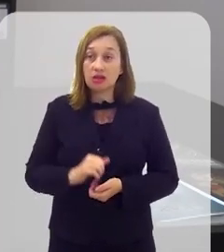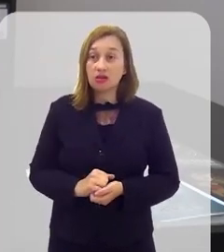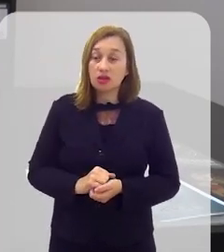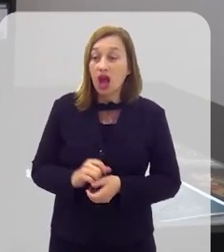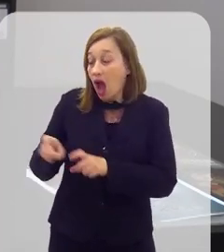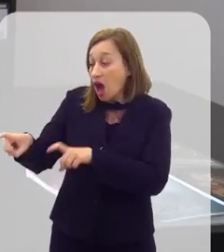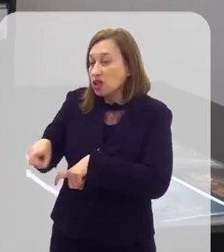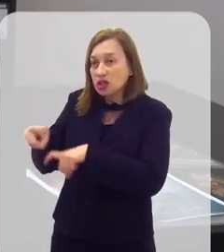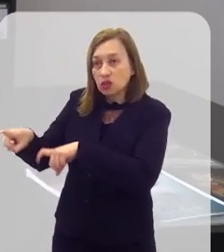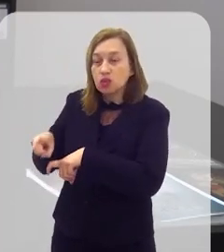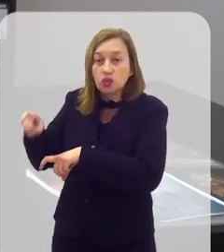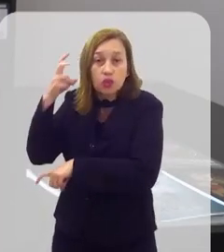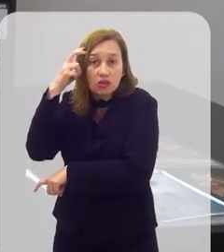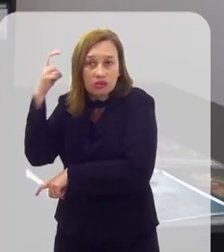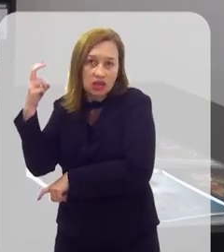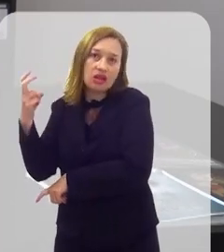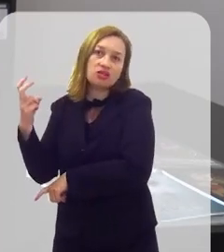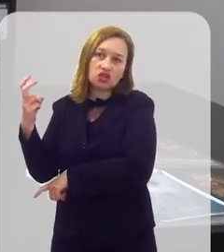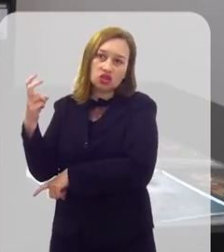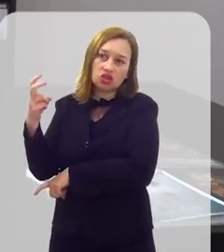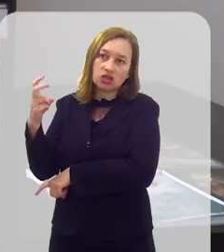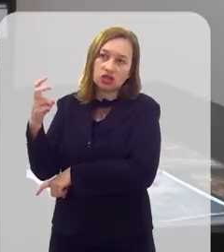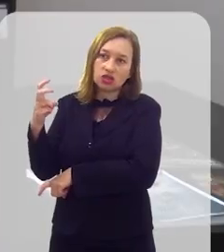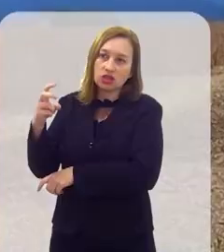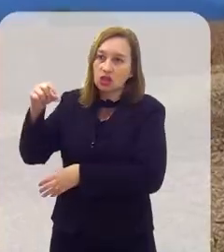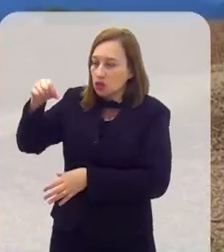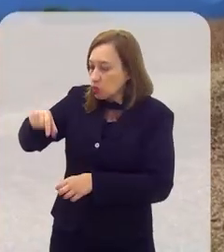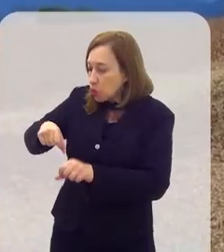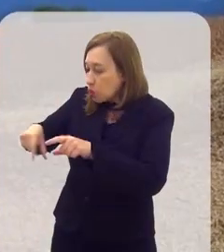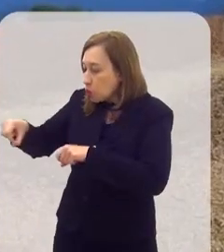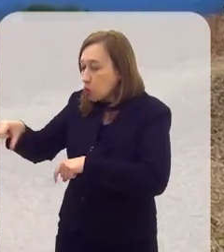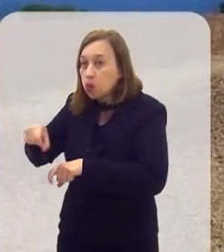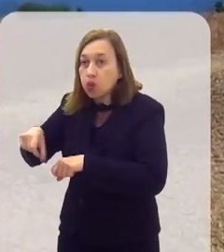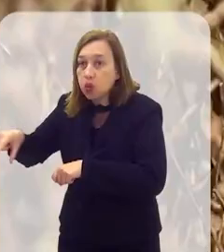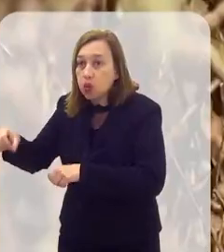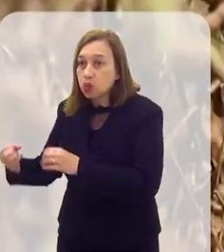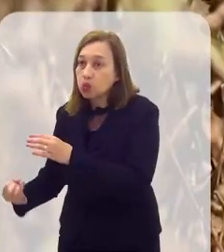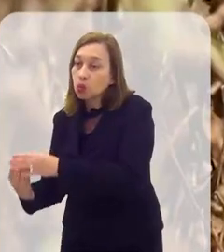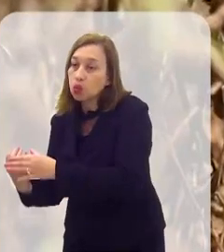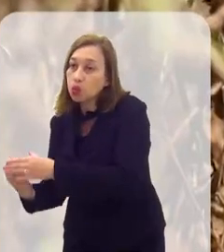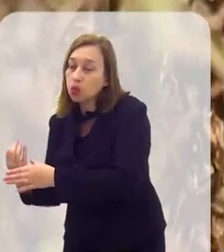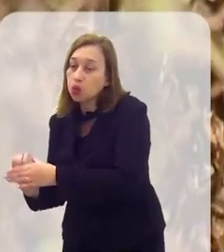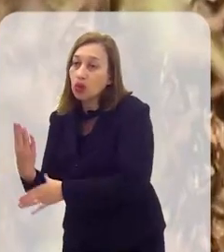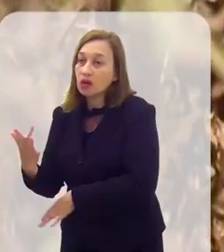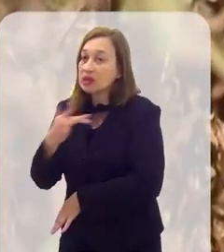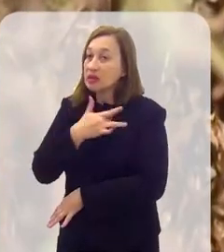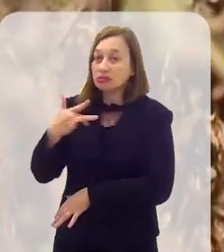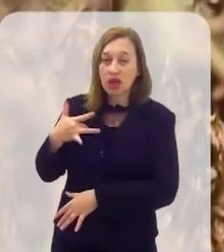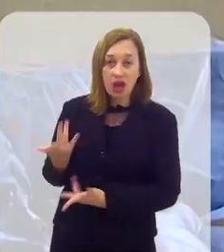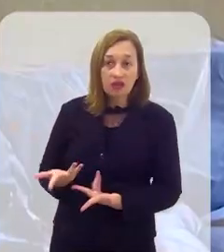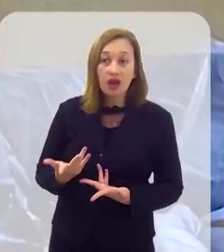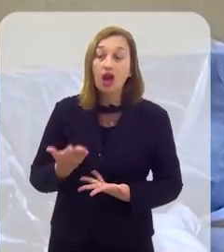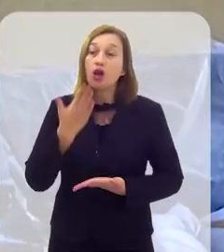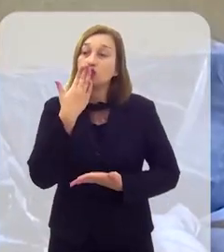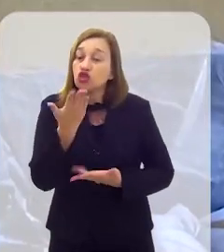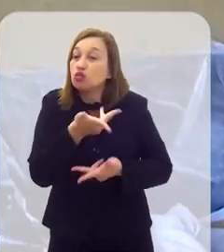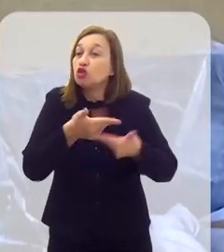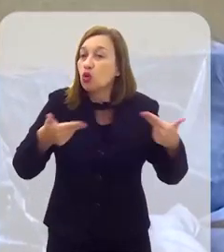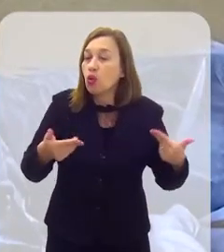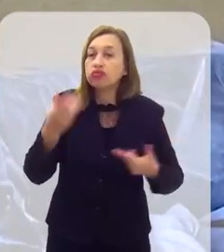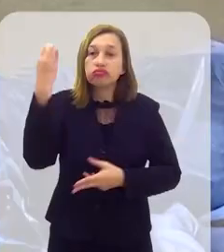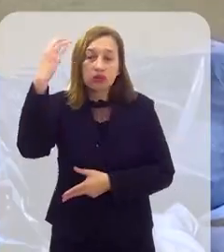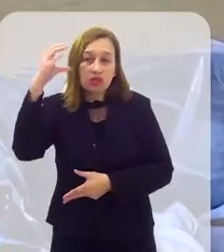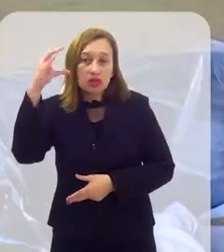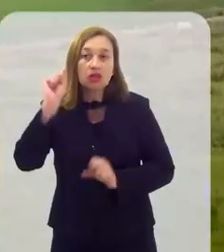ciência para você fazer uma agricultura inteligente, grãos que você consegue, grãos mais saudáveis. Então